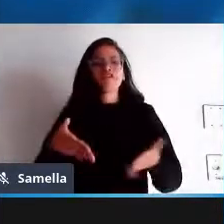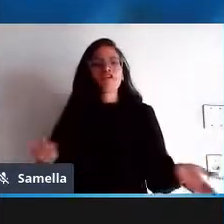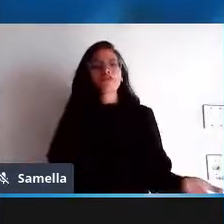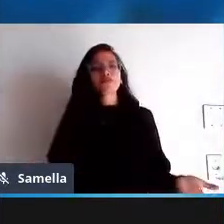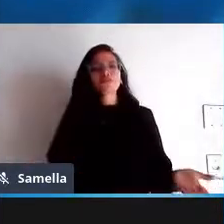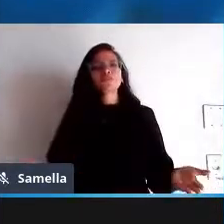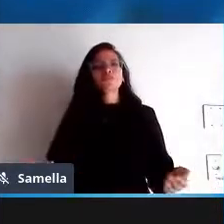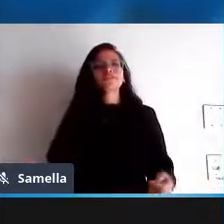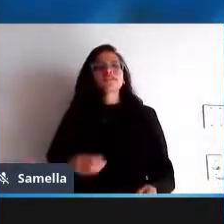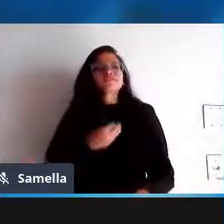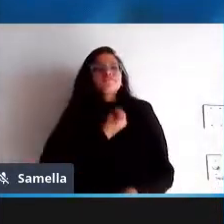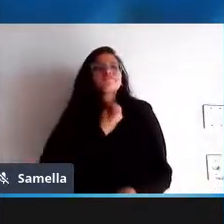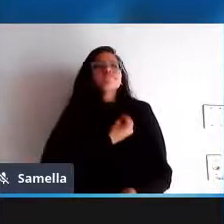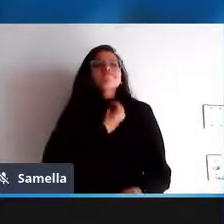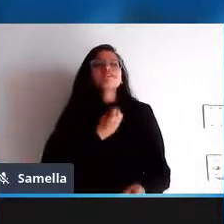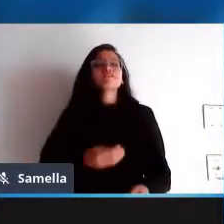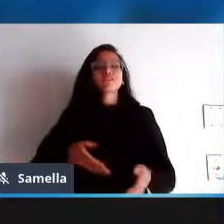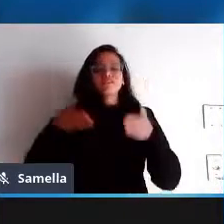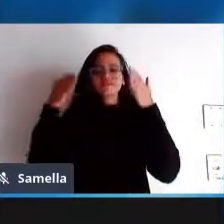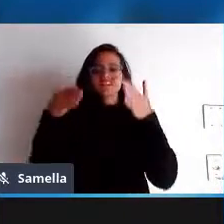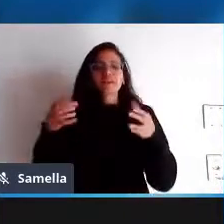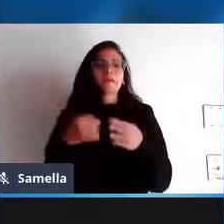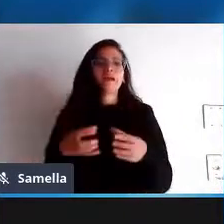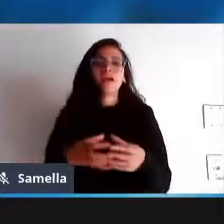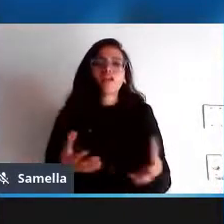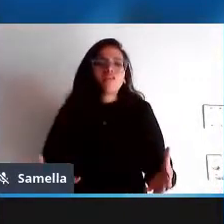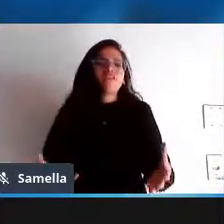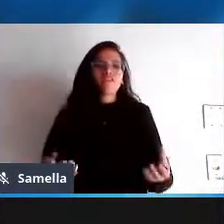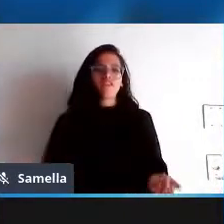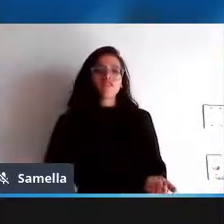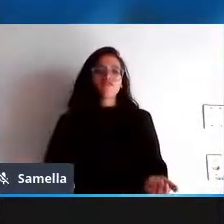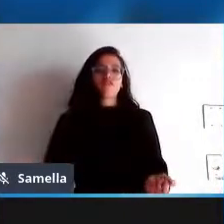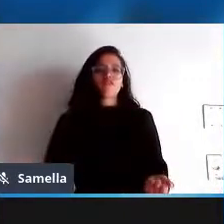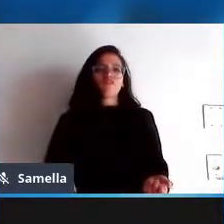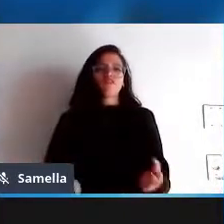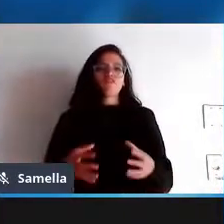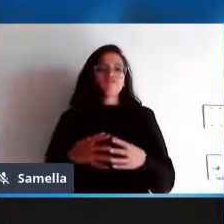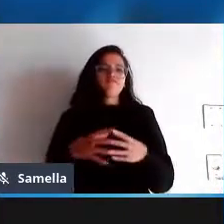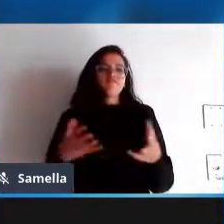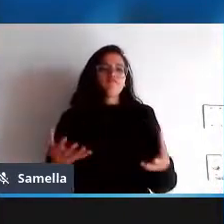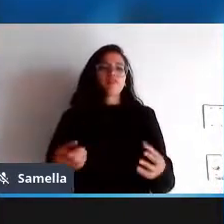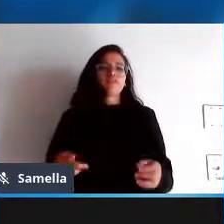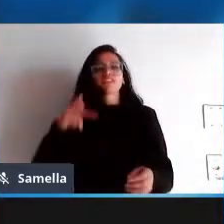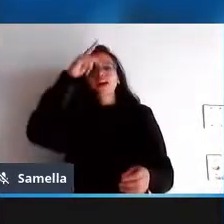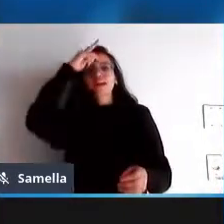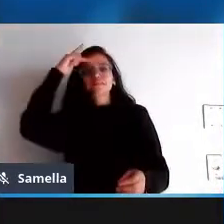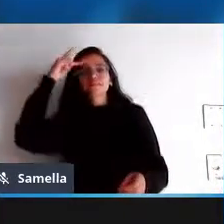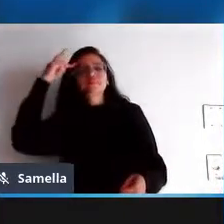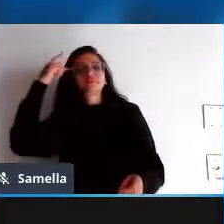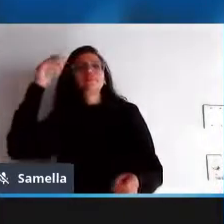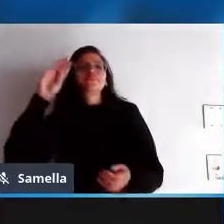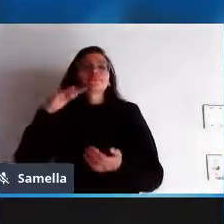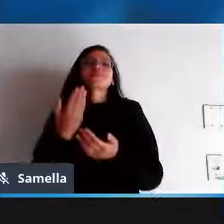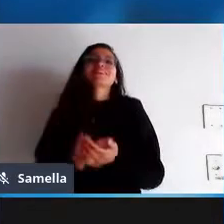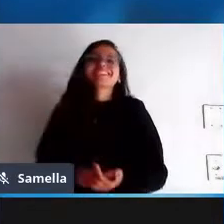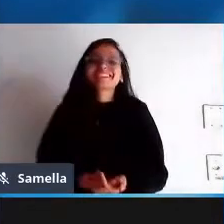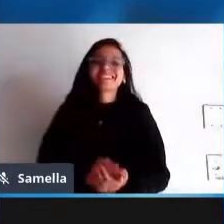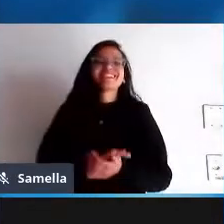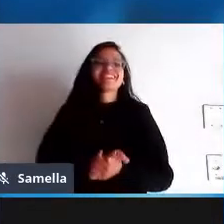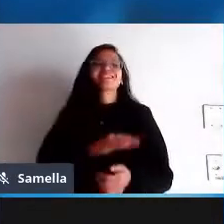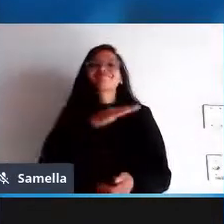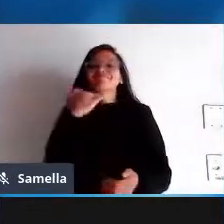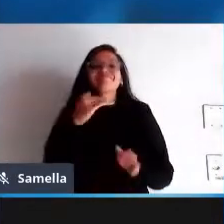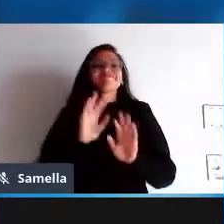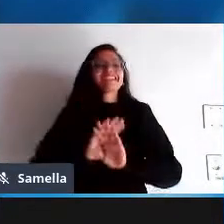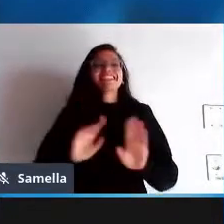de uma comunidade a existência de uma comunidade não exatamente as pessoas morrendo porque enfim não